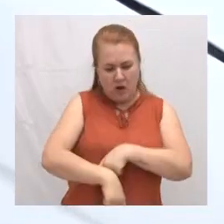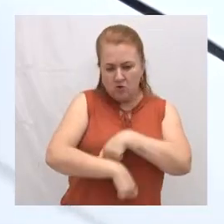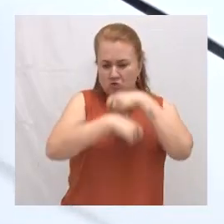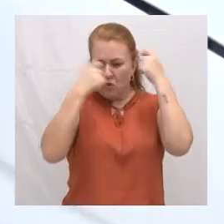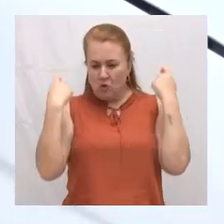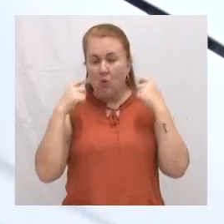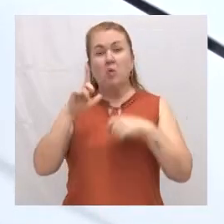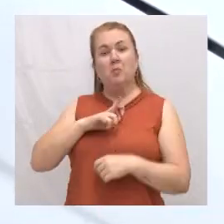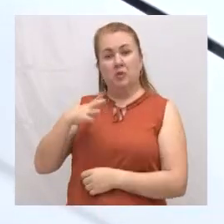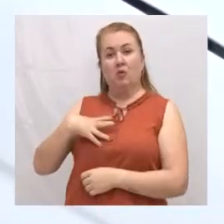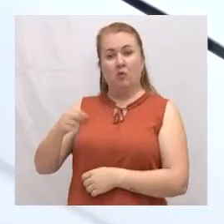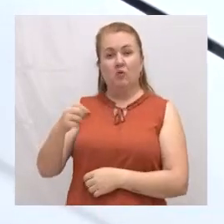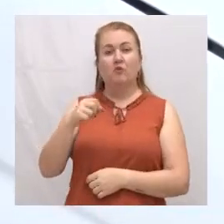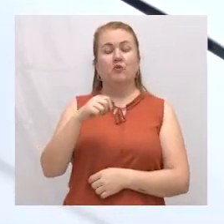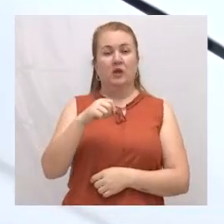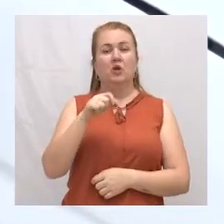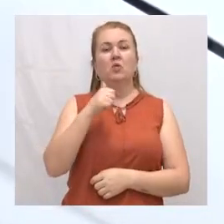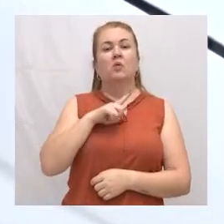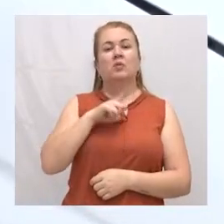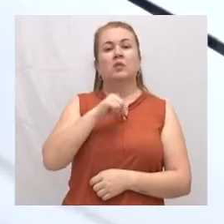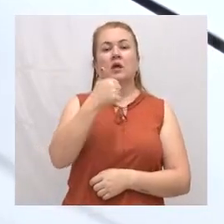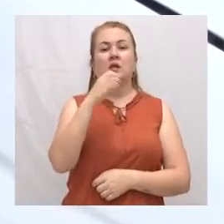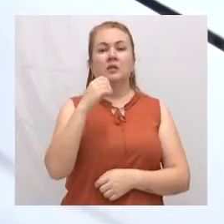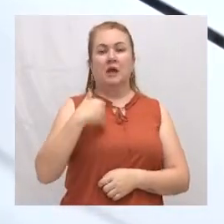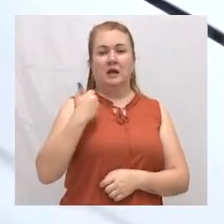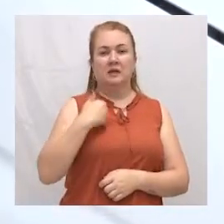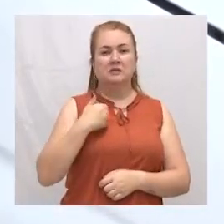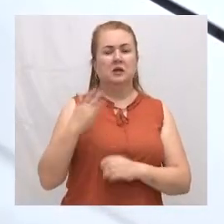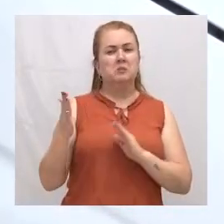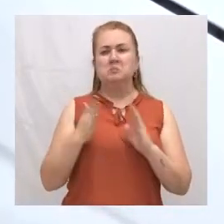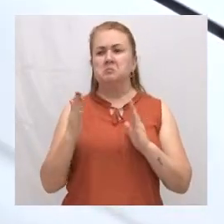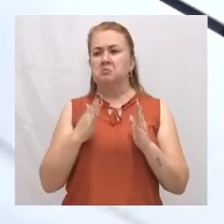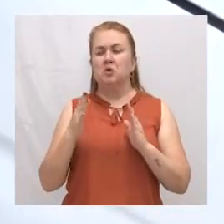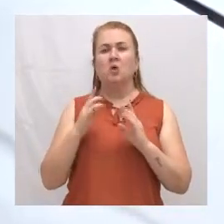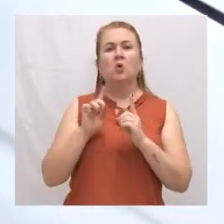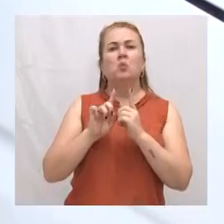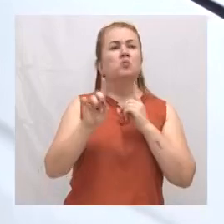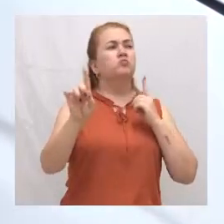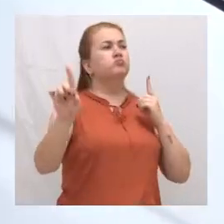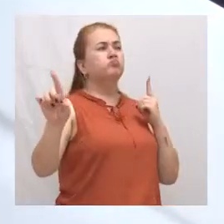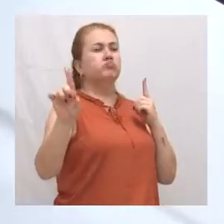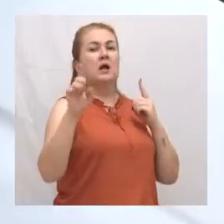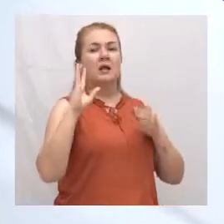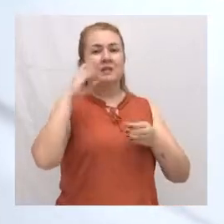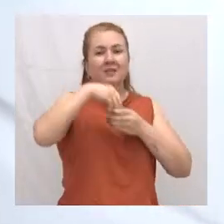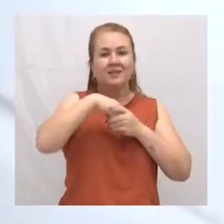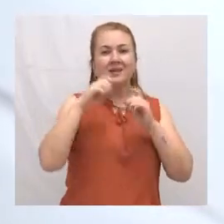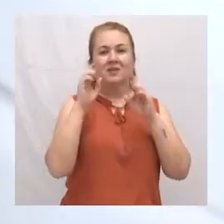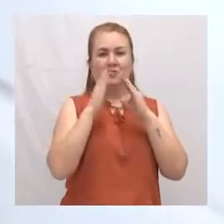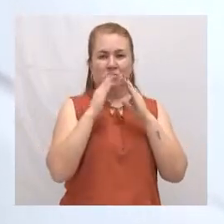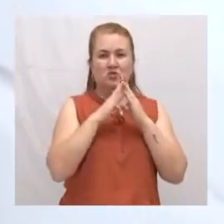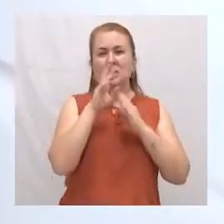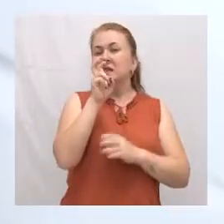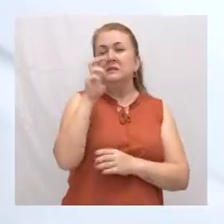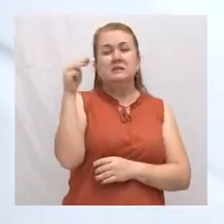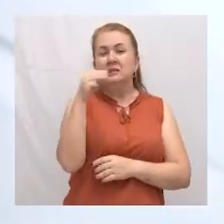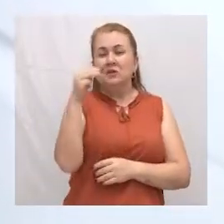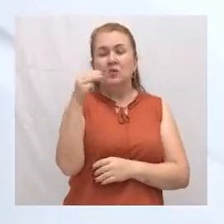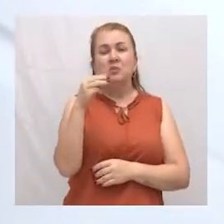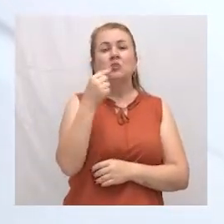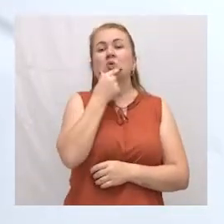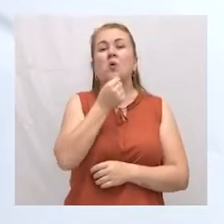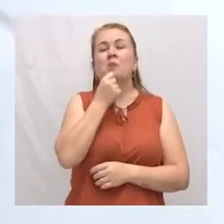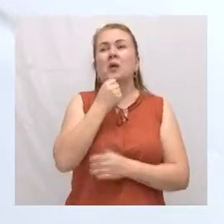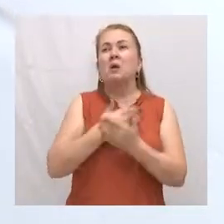tenho um filho, o Gabriel, ele tem 10 anos. E o tempo que a gente desencontra dentro da casa, que são esses 5 minutos fatídicos, ele me